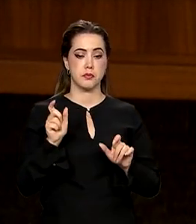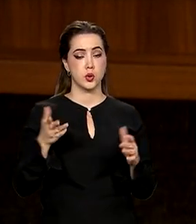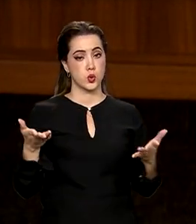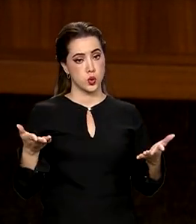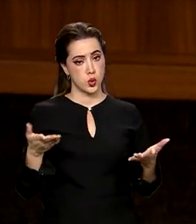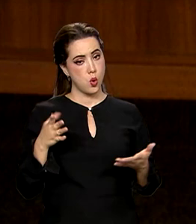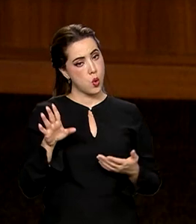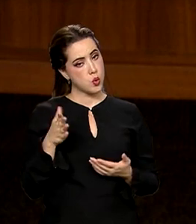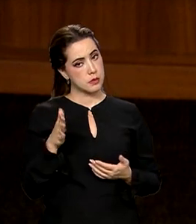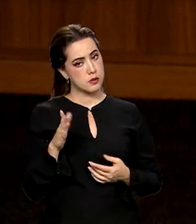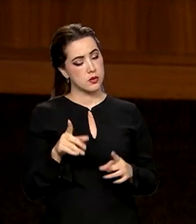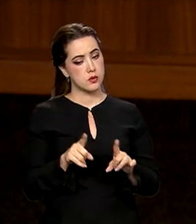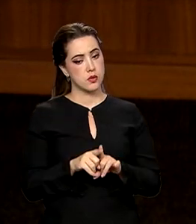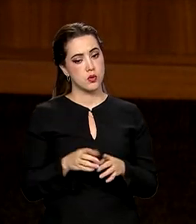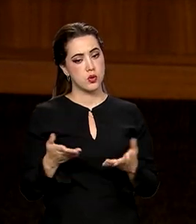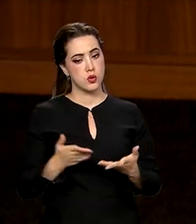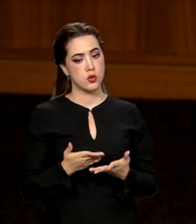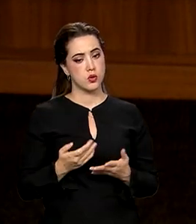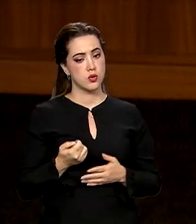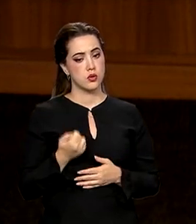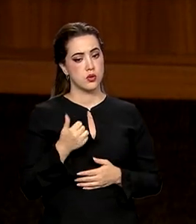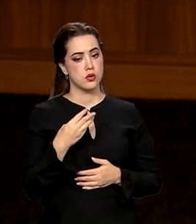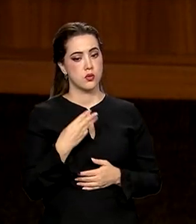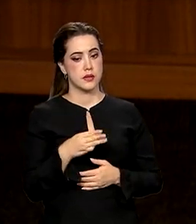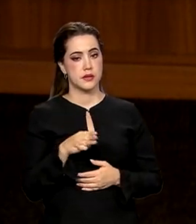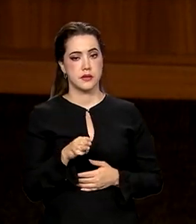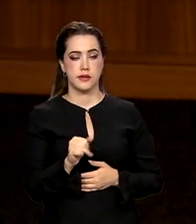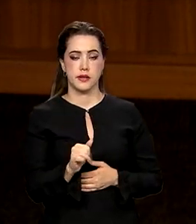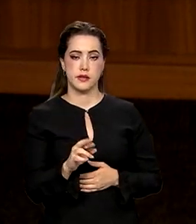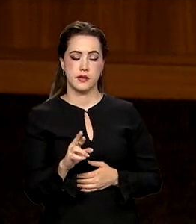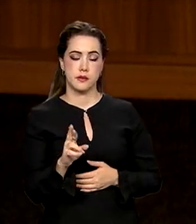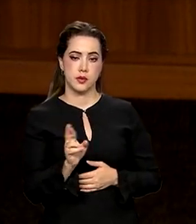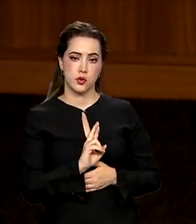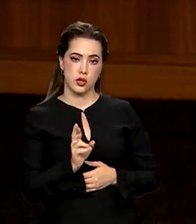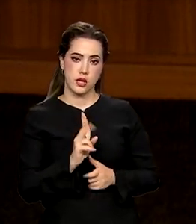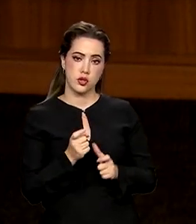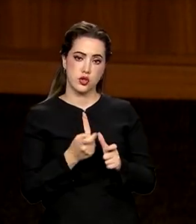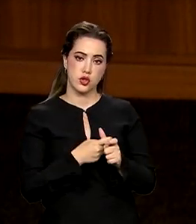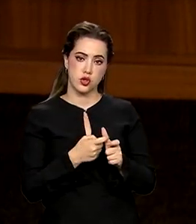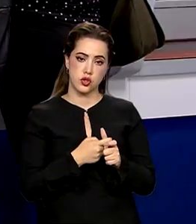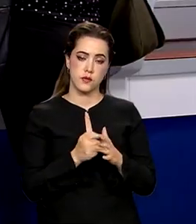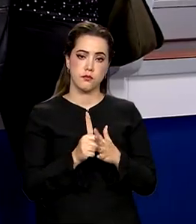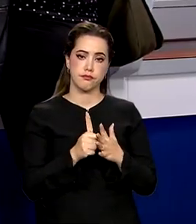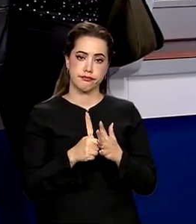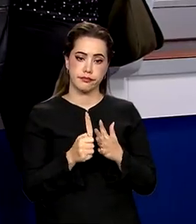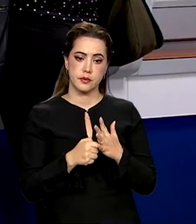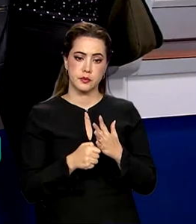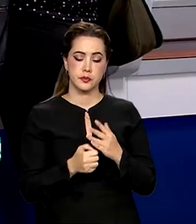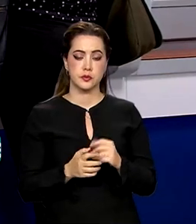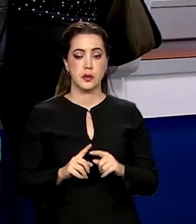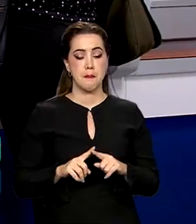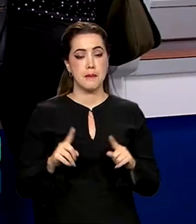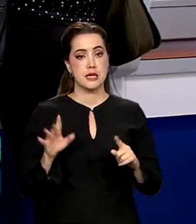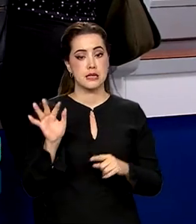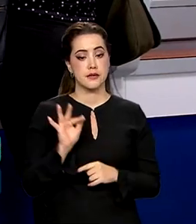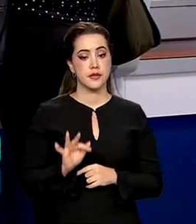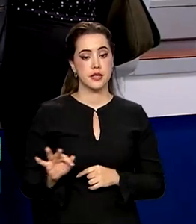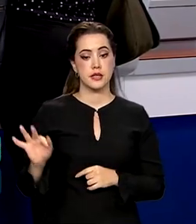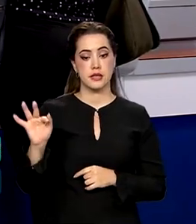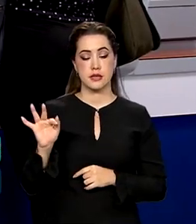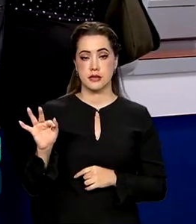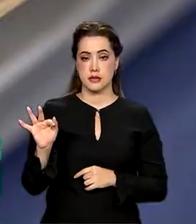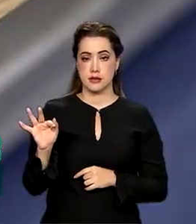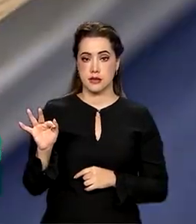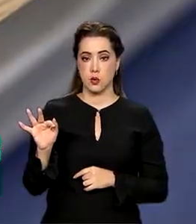e quase hoje quase 3 bilhões de dívidas renegociadas. Mas a Federação Brasileira de